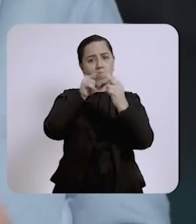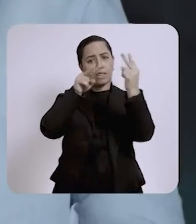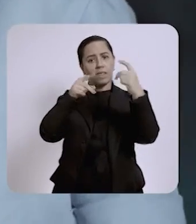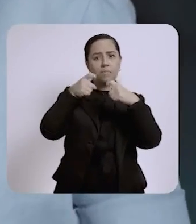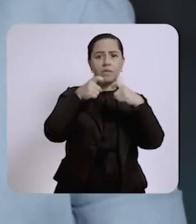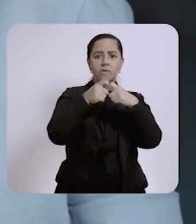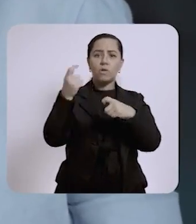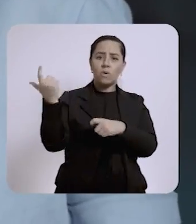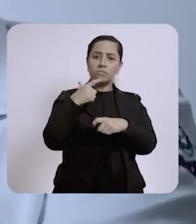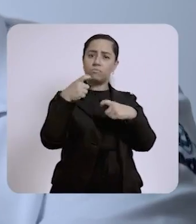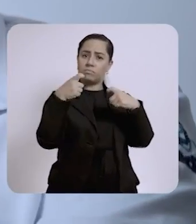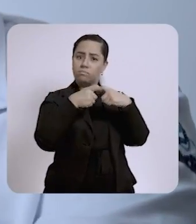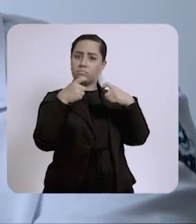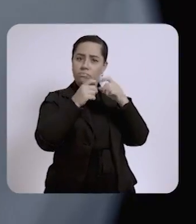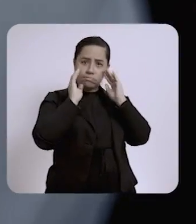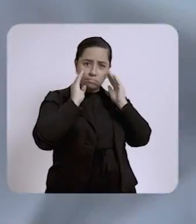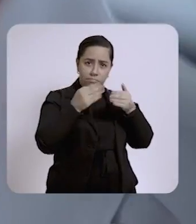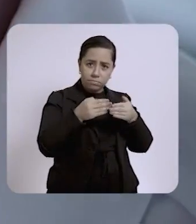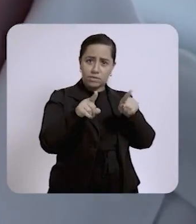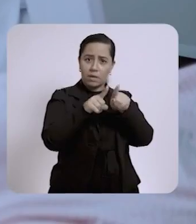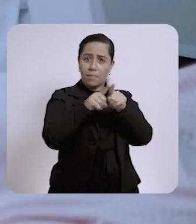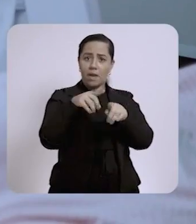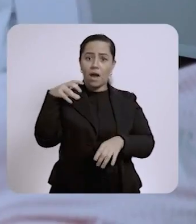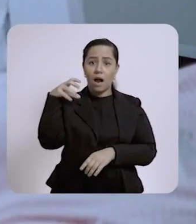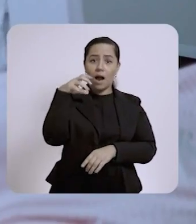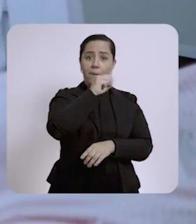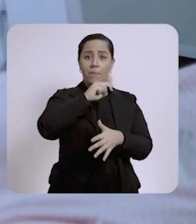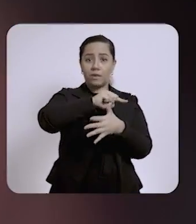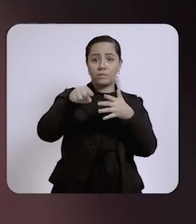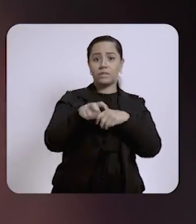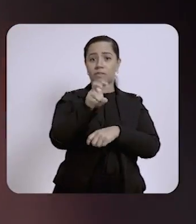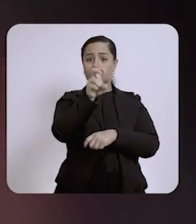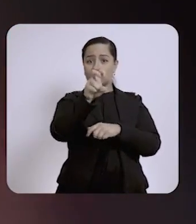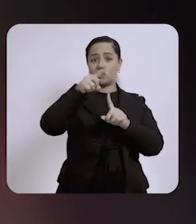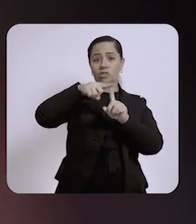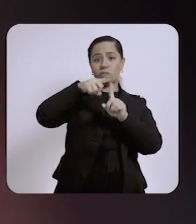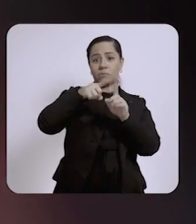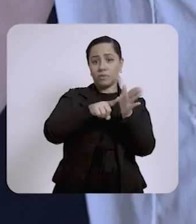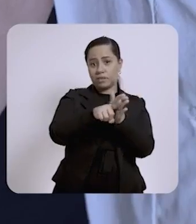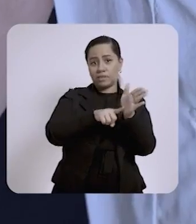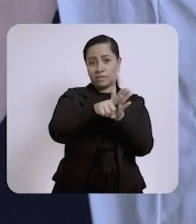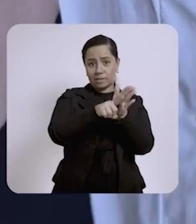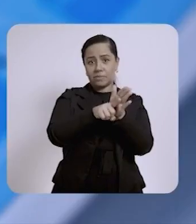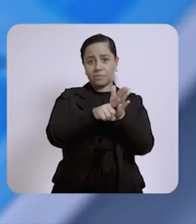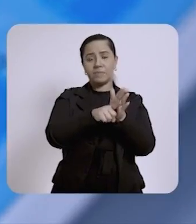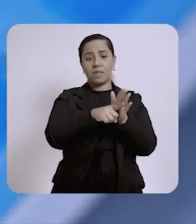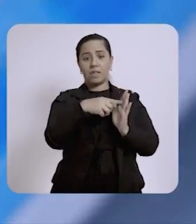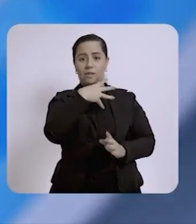Central de Telemedicina vai dar acesso a médicos especialistas e agilizar cinco tipos de exames.